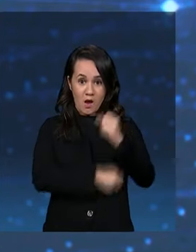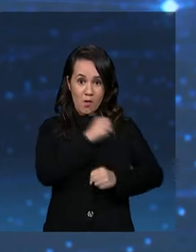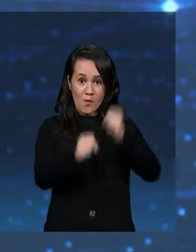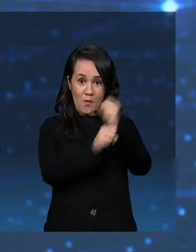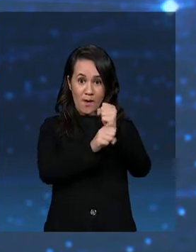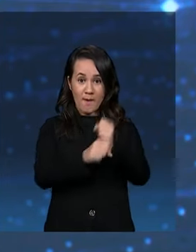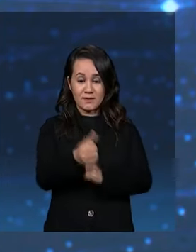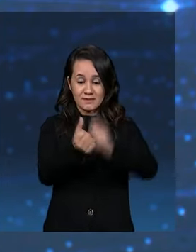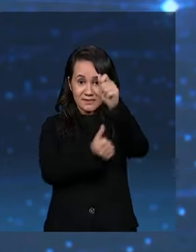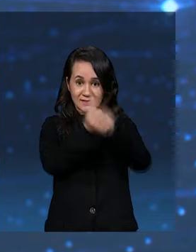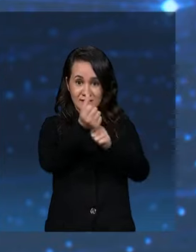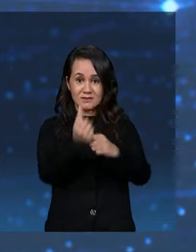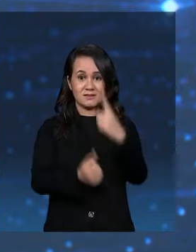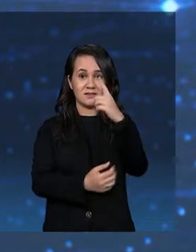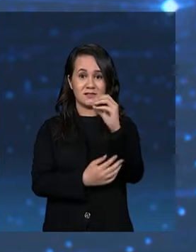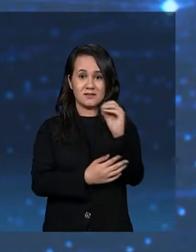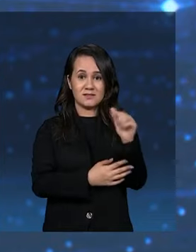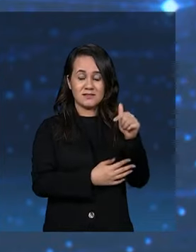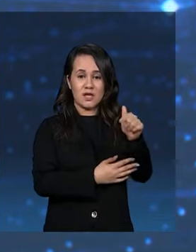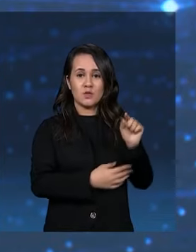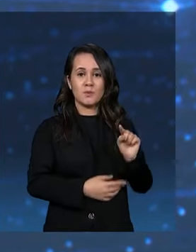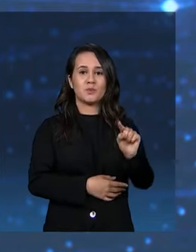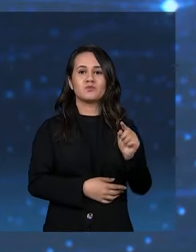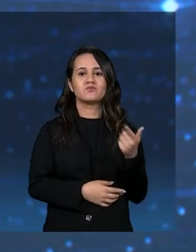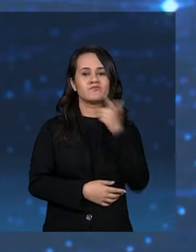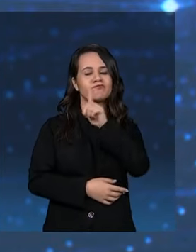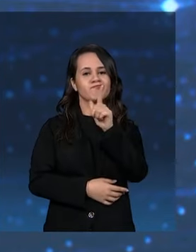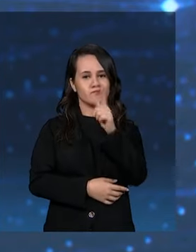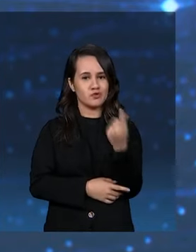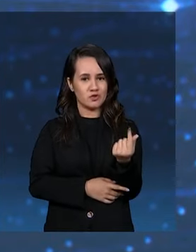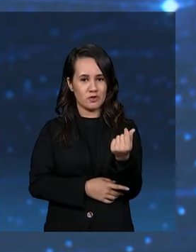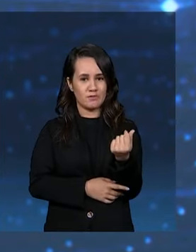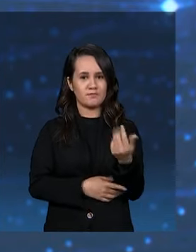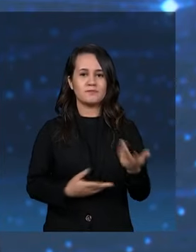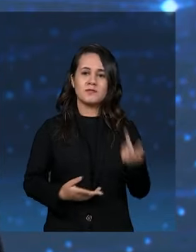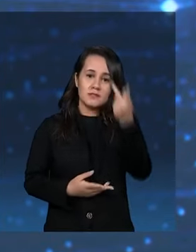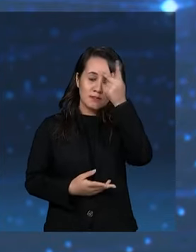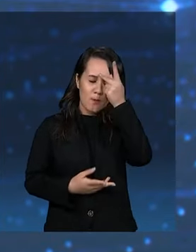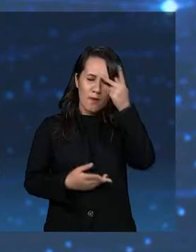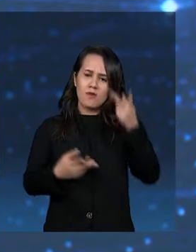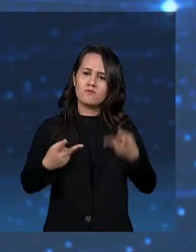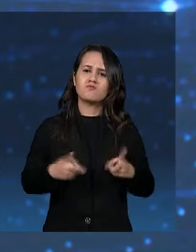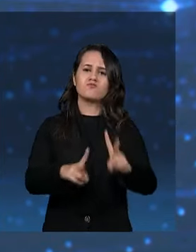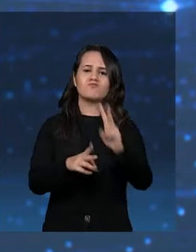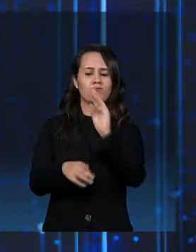primeiro semestre, 107 mil empregos no saldo positivo. É São Paulo para frente, cuidando de gente.